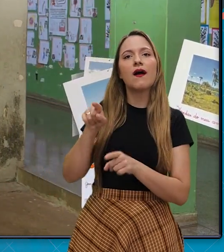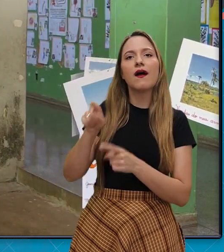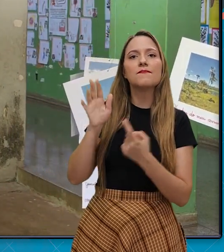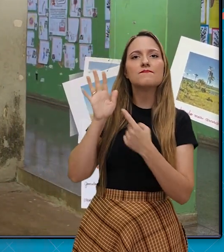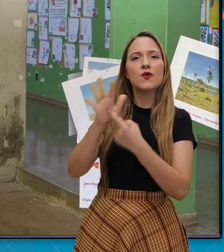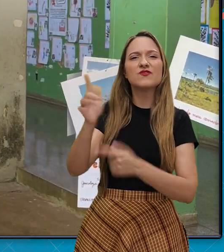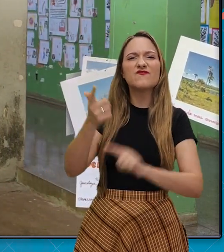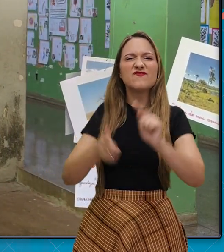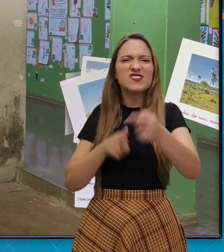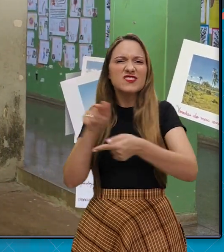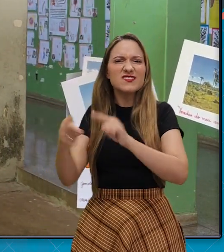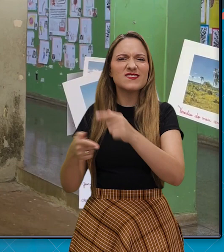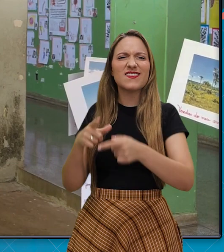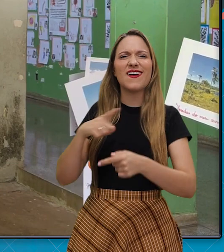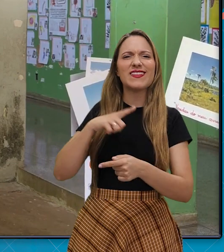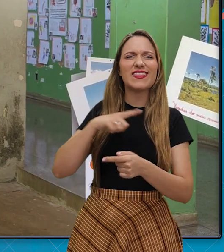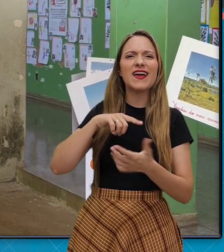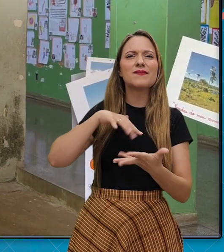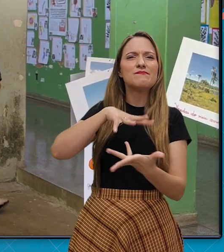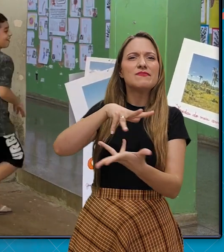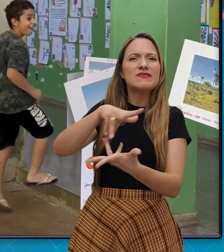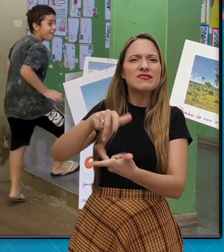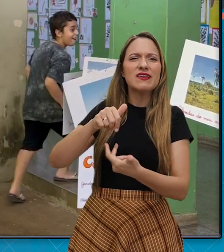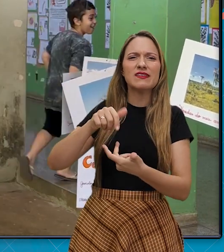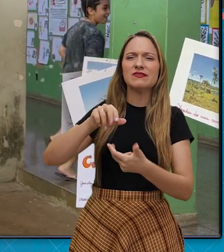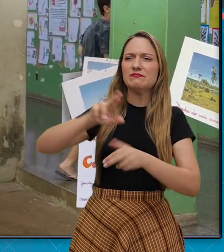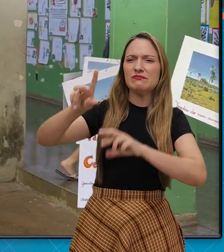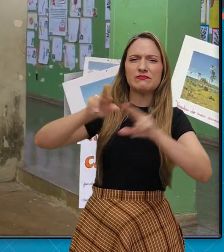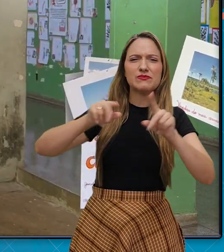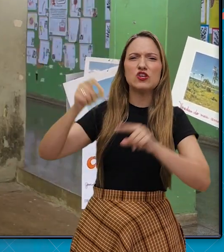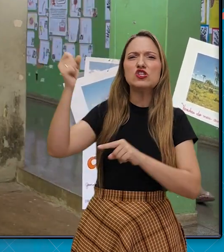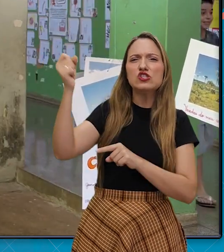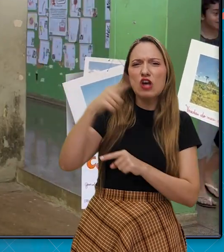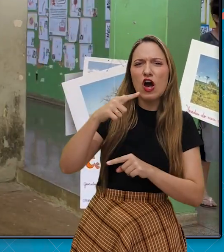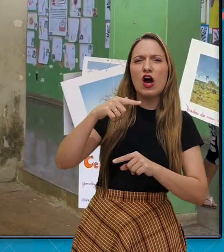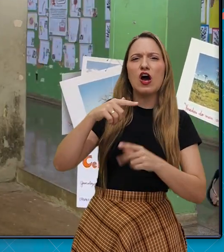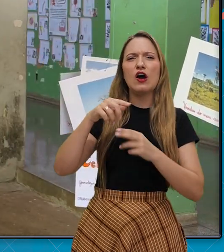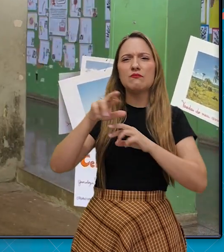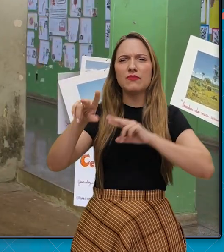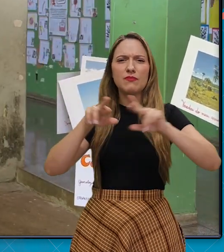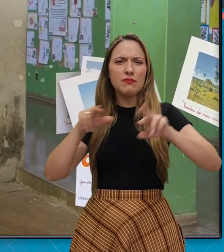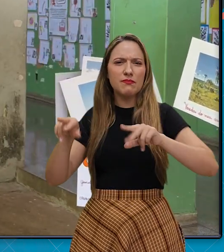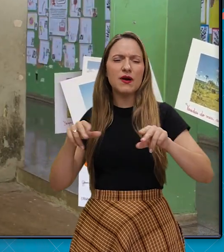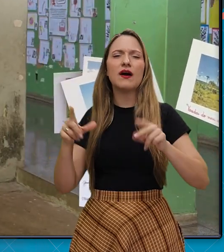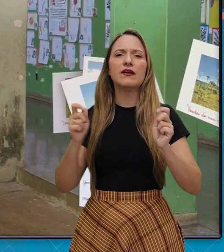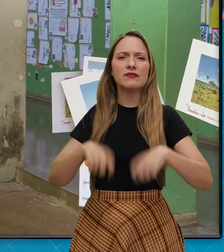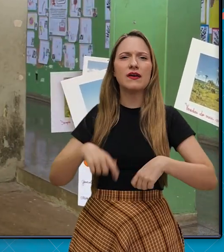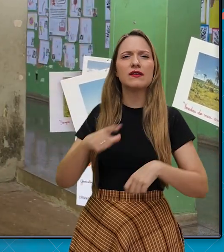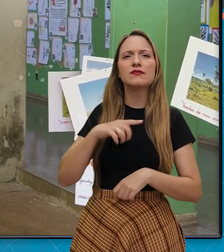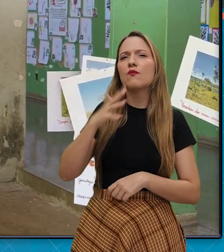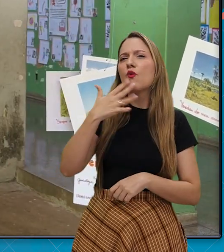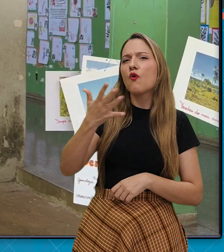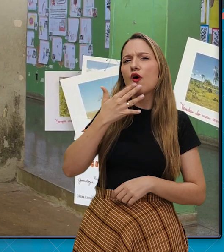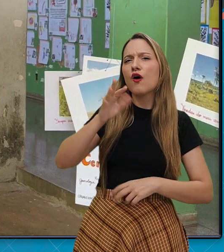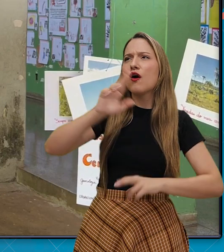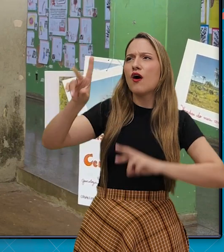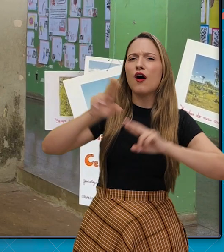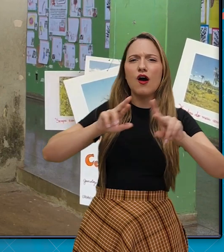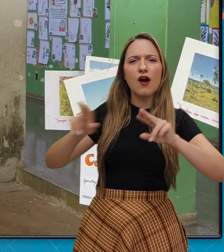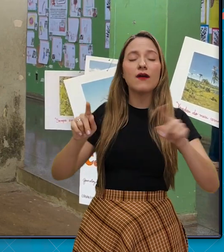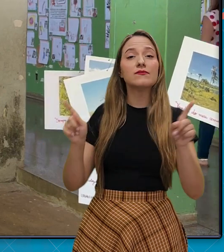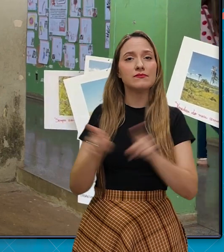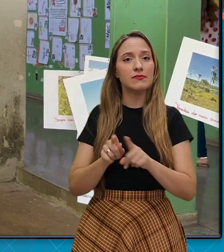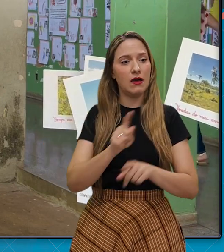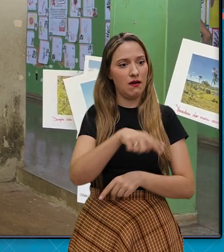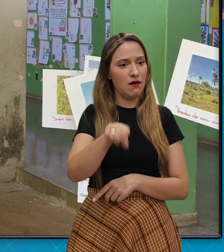onde eles mostraram tipos de sóis que têm cor branca, cor amarela. E